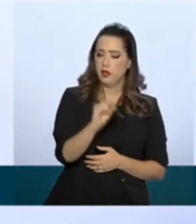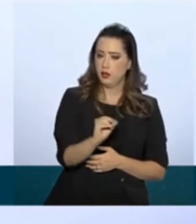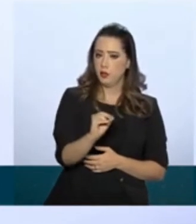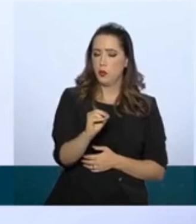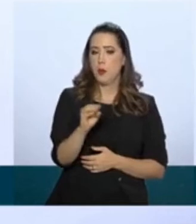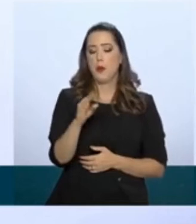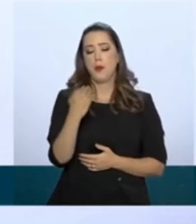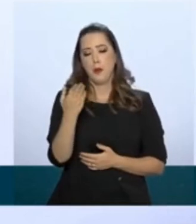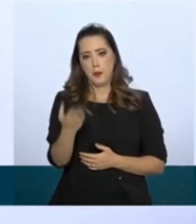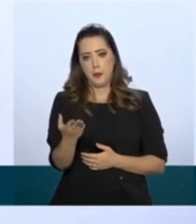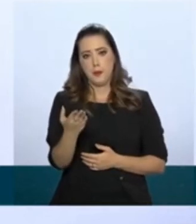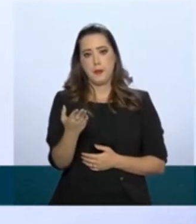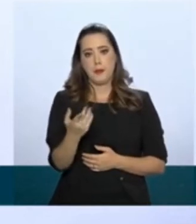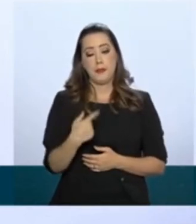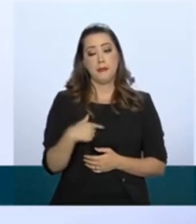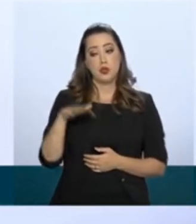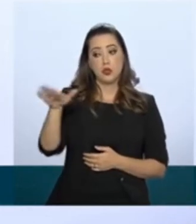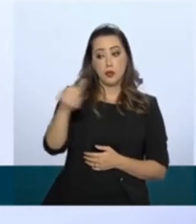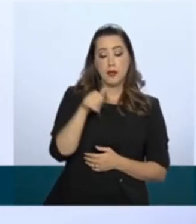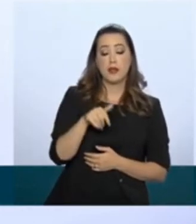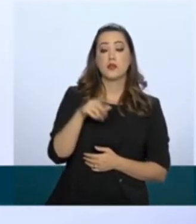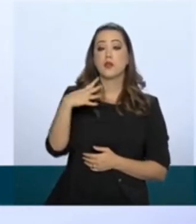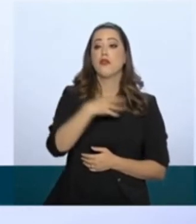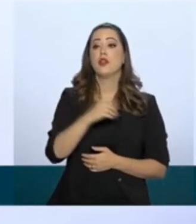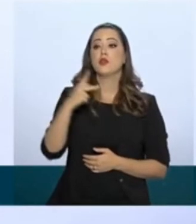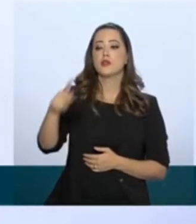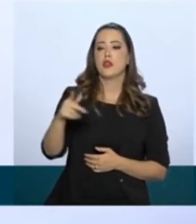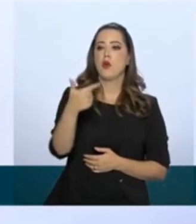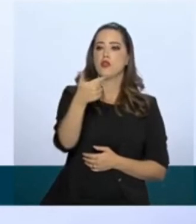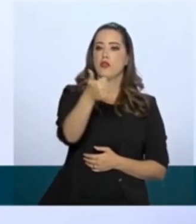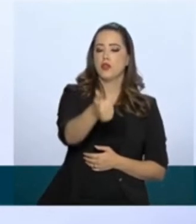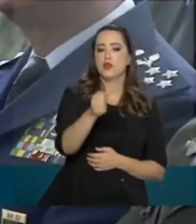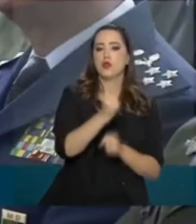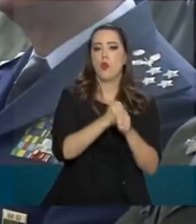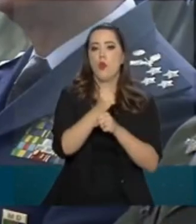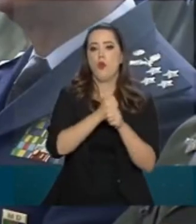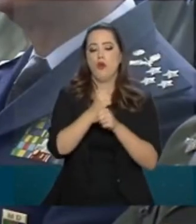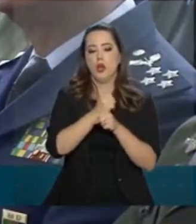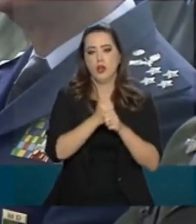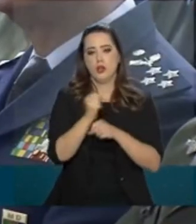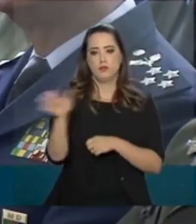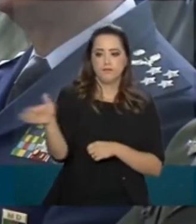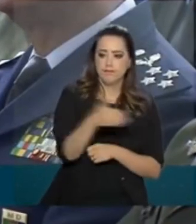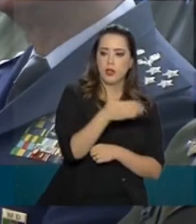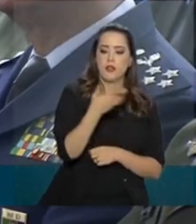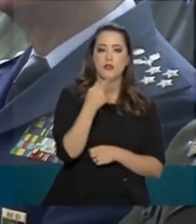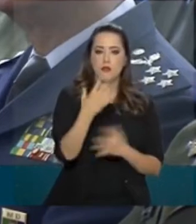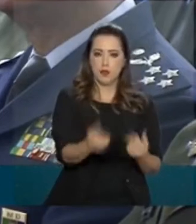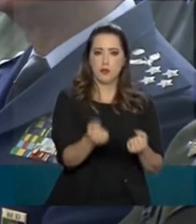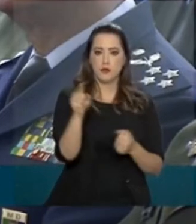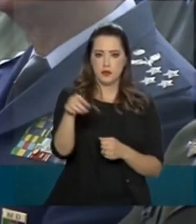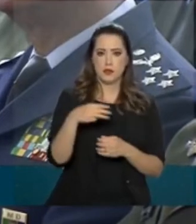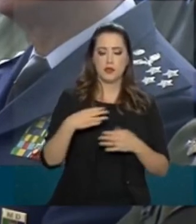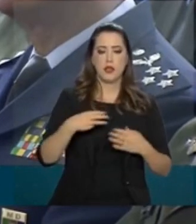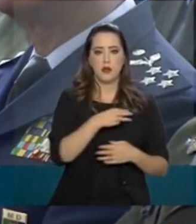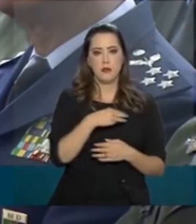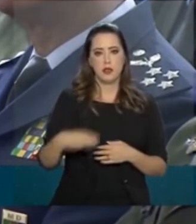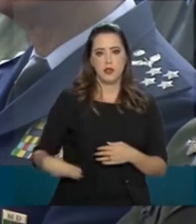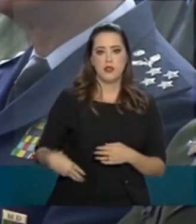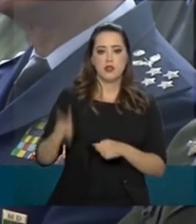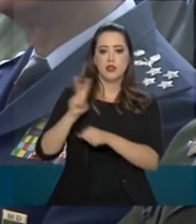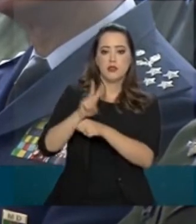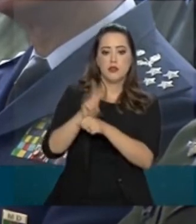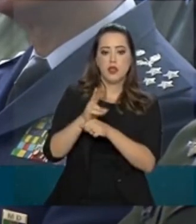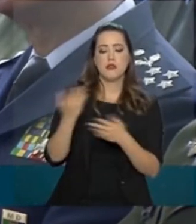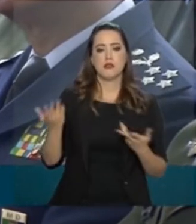filho teu de 21 anos de idade e falasse, você vai ser mesmo ministro da defesa. Algum problema? Não, né?